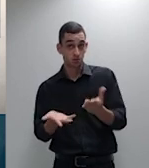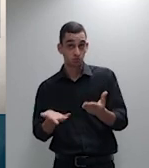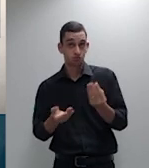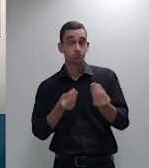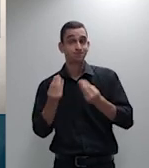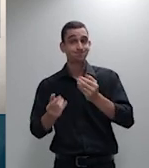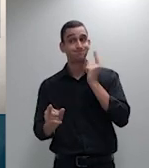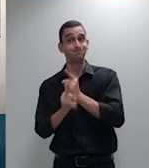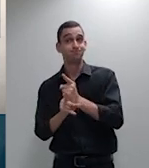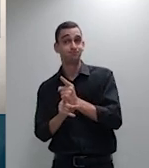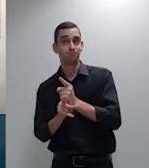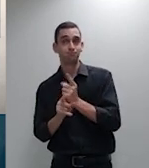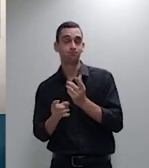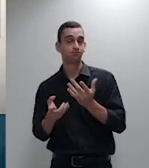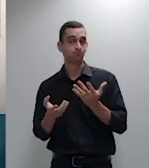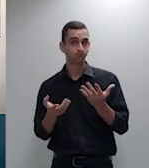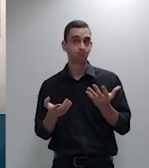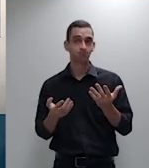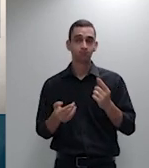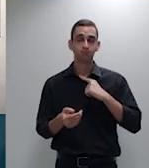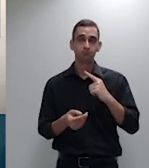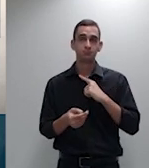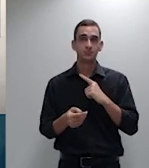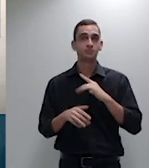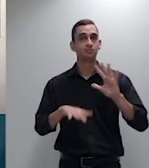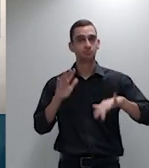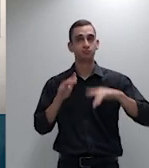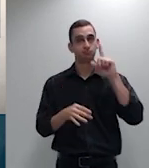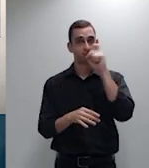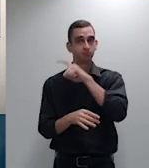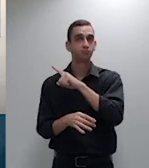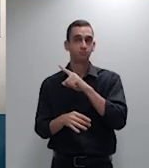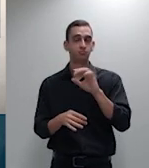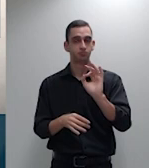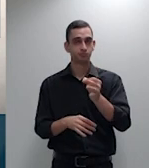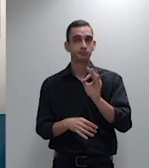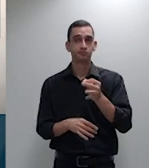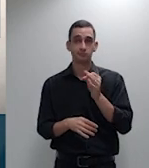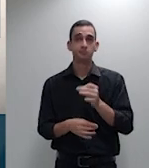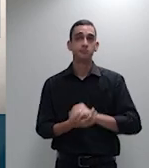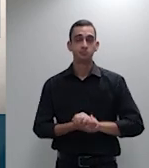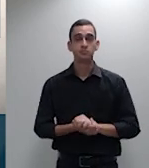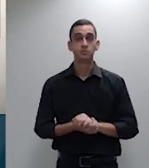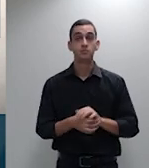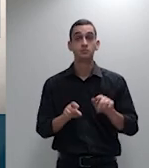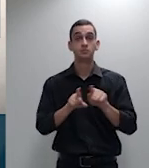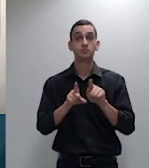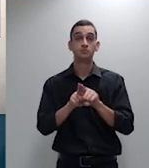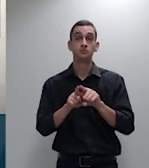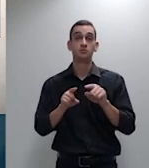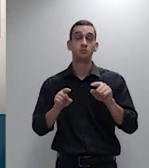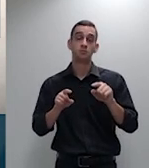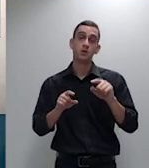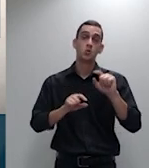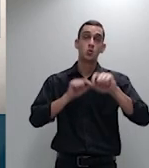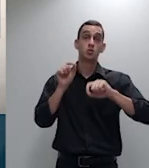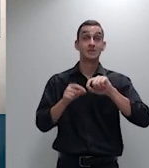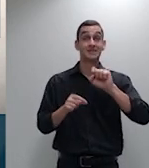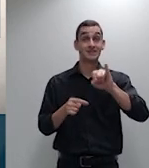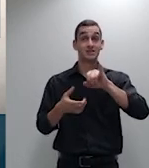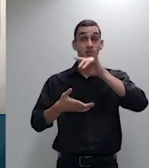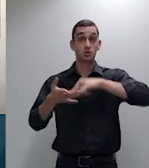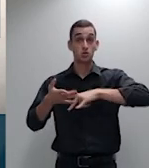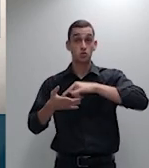conceder verossimilhança a alegação aqui a hora que ele diz que não é dele o documento perdeu sua aptidão para